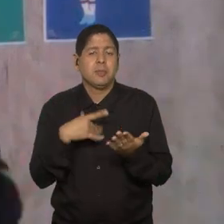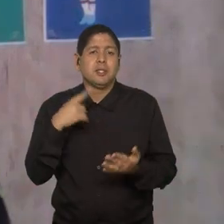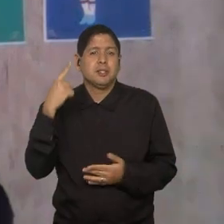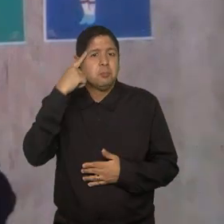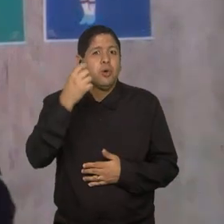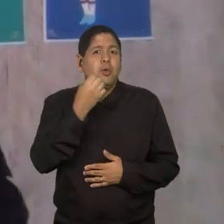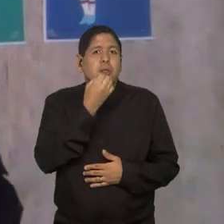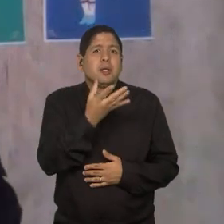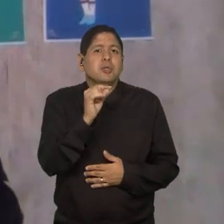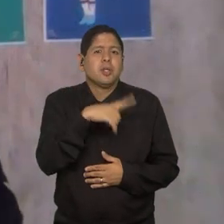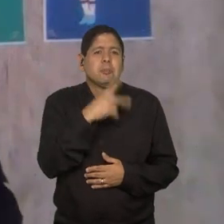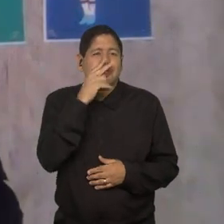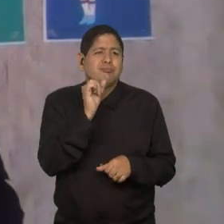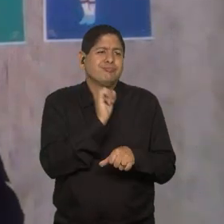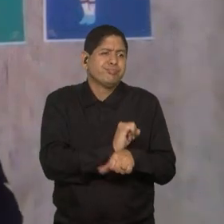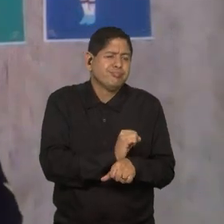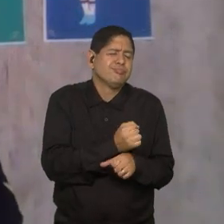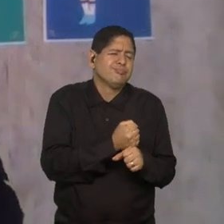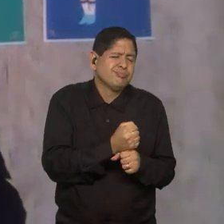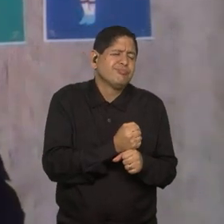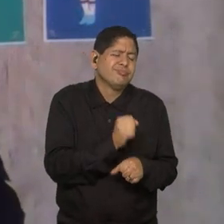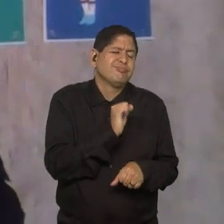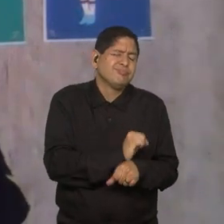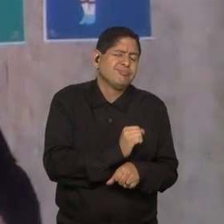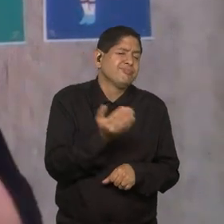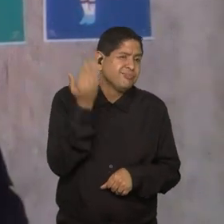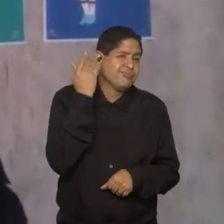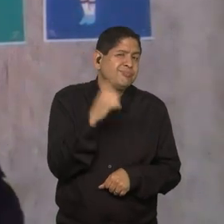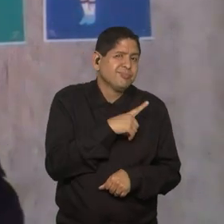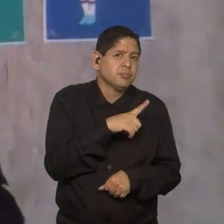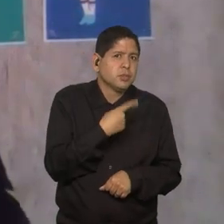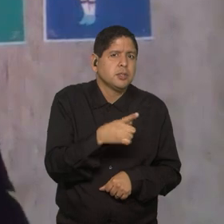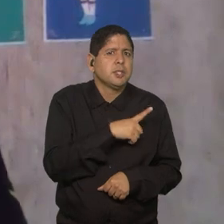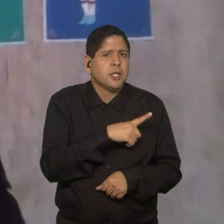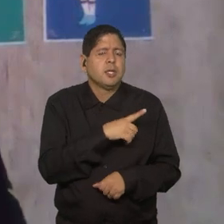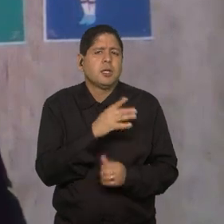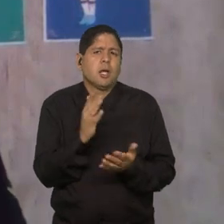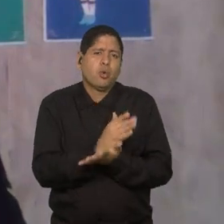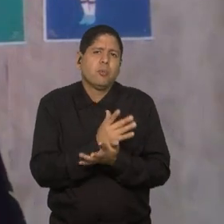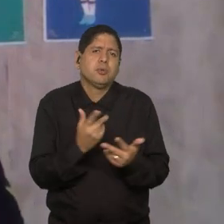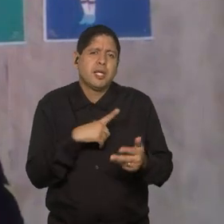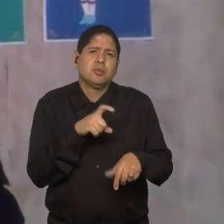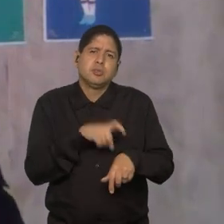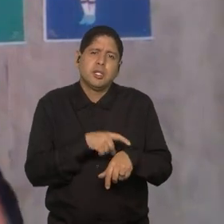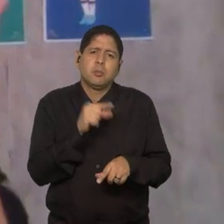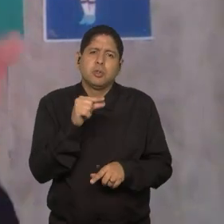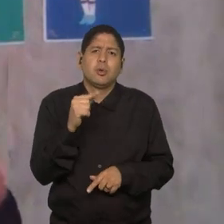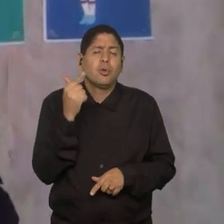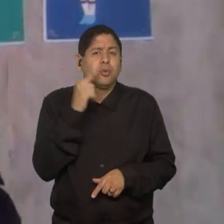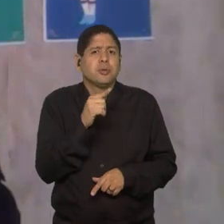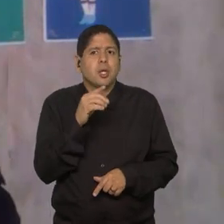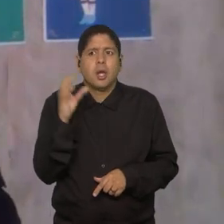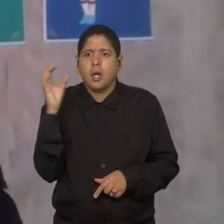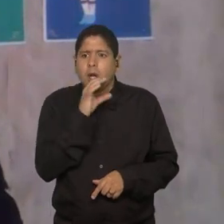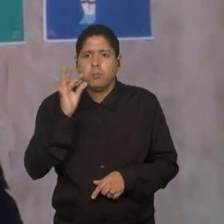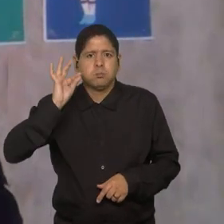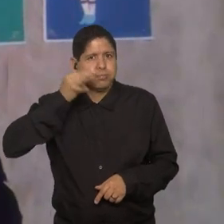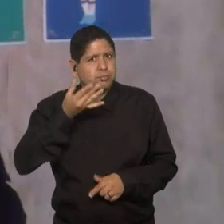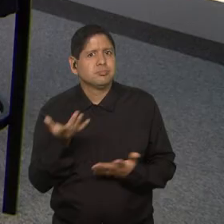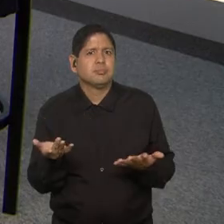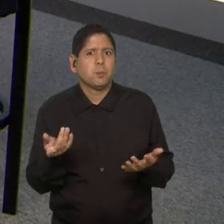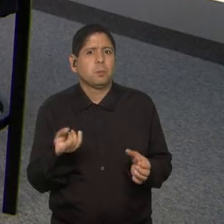lembrar, porque a gente ficou estagnado muito tempo, né? Então, a gente também tem aí um tempinho para conseguir correr atrás do